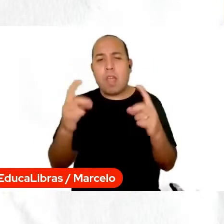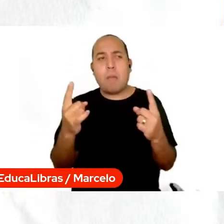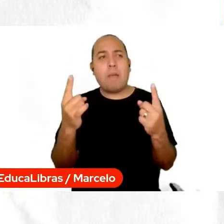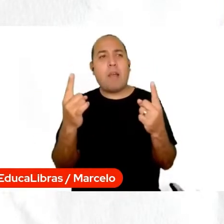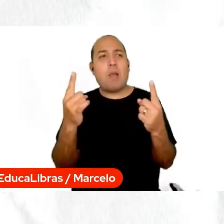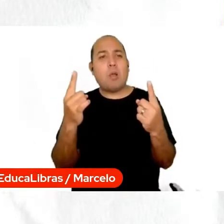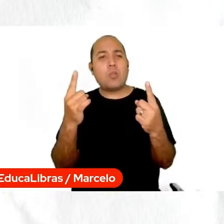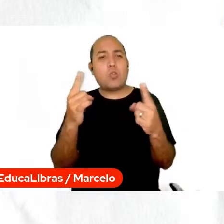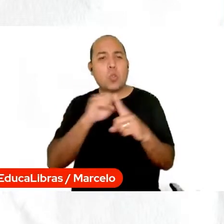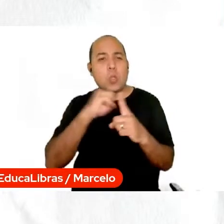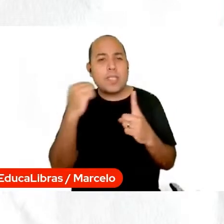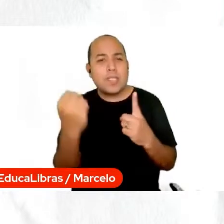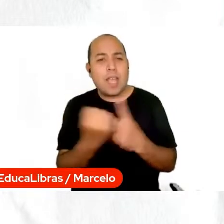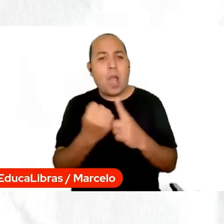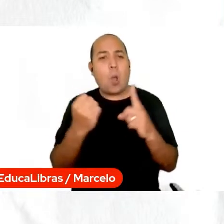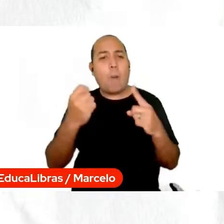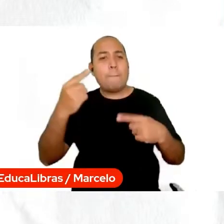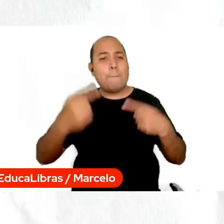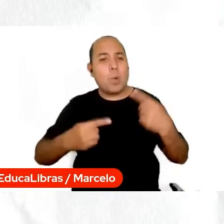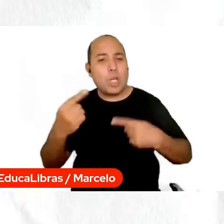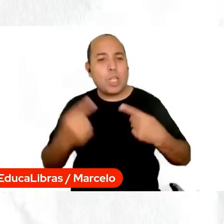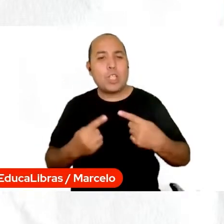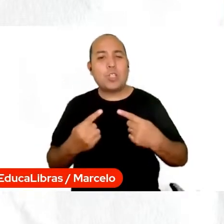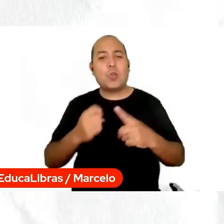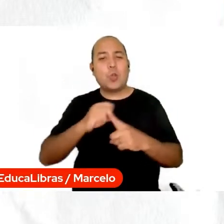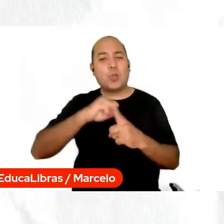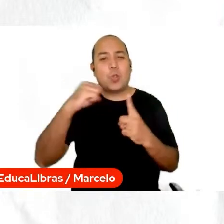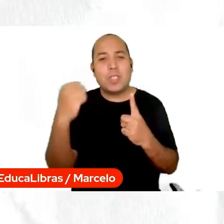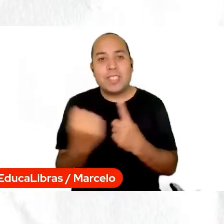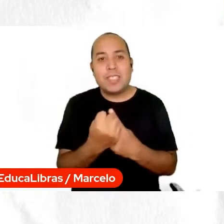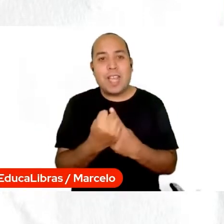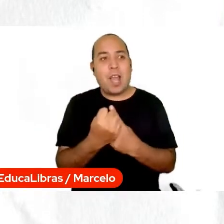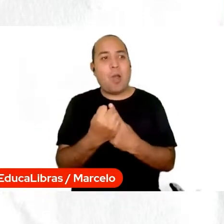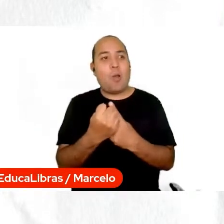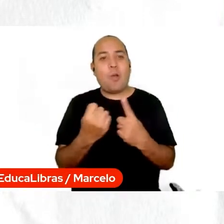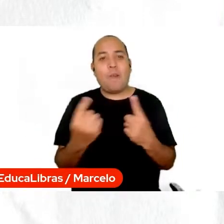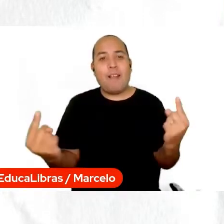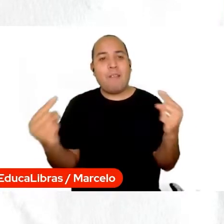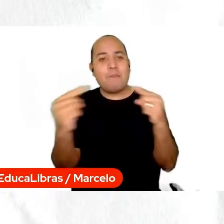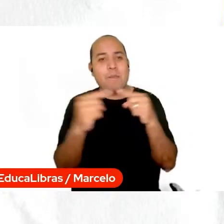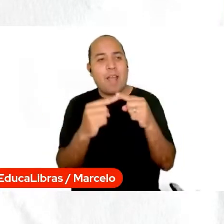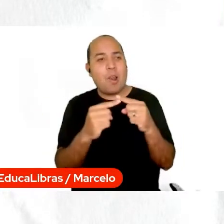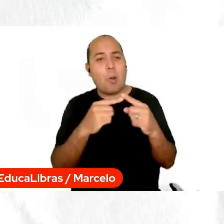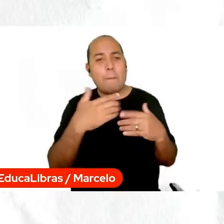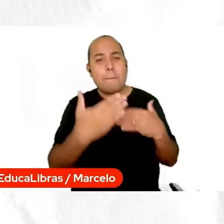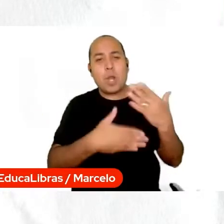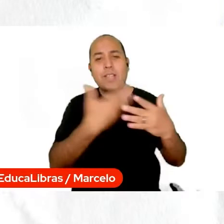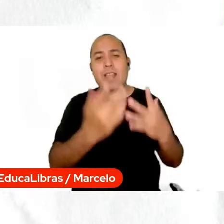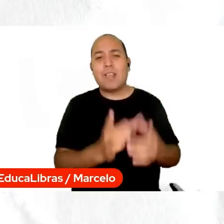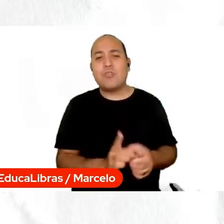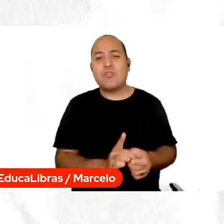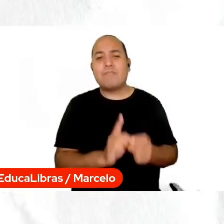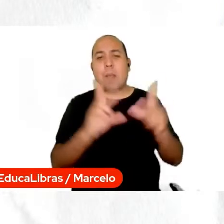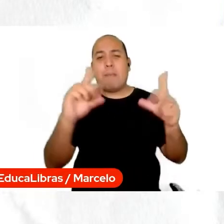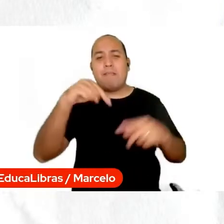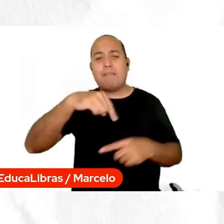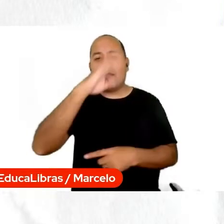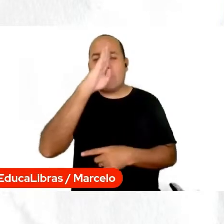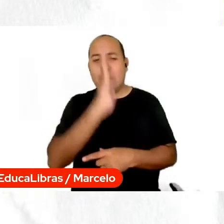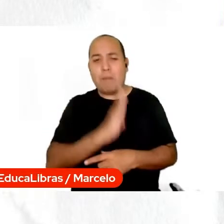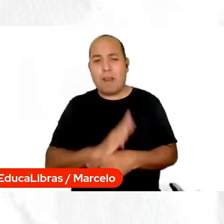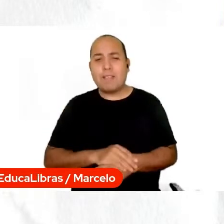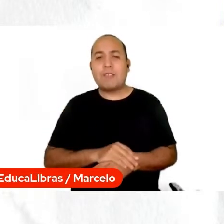interferem no processo de independência do Brasil. É para isso que existimos, em defesa de uma sociedade igualitária,